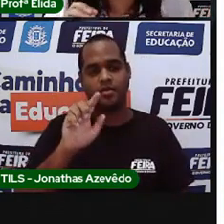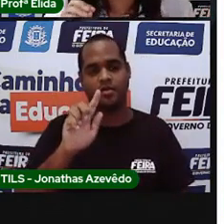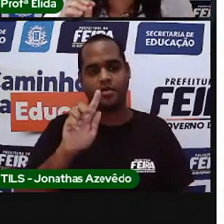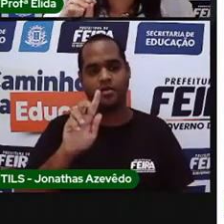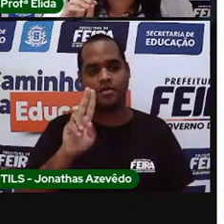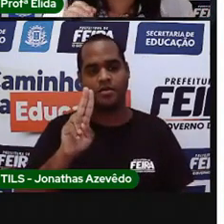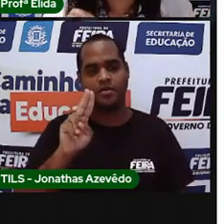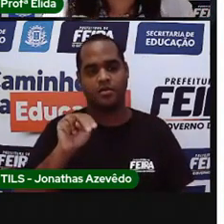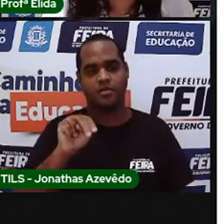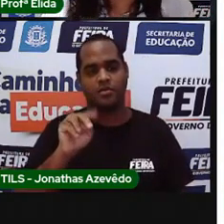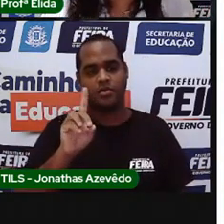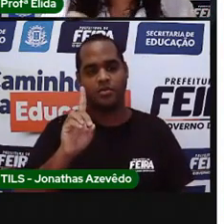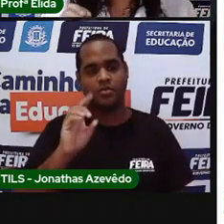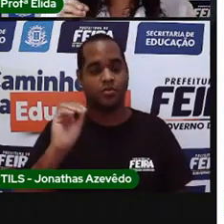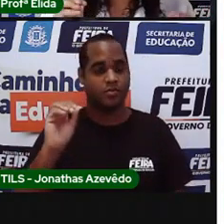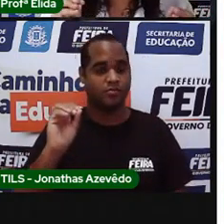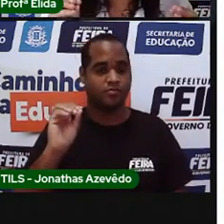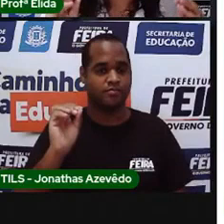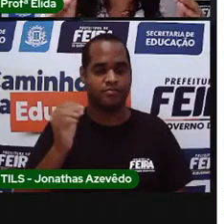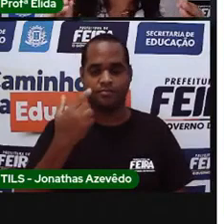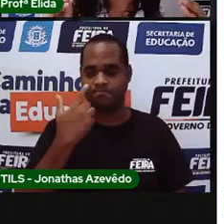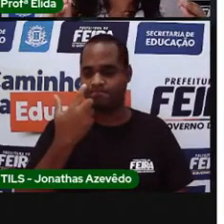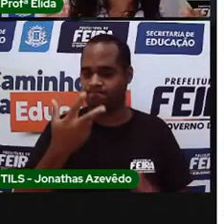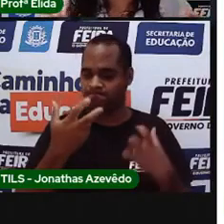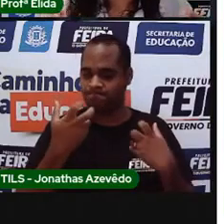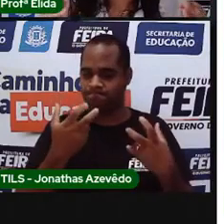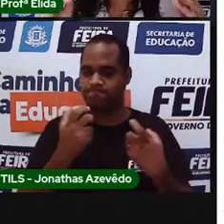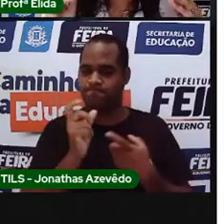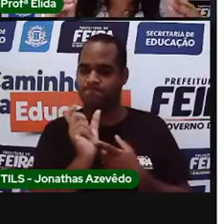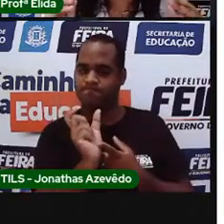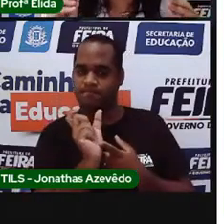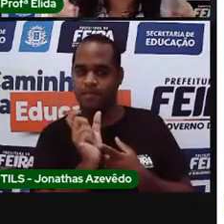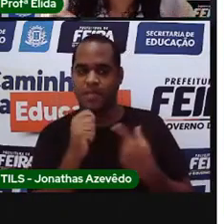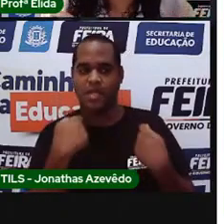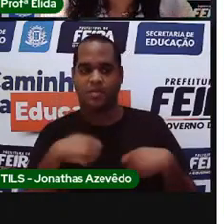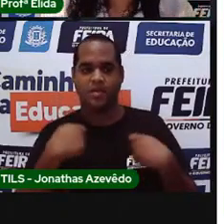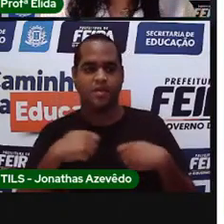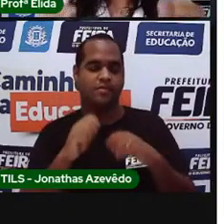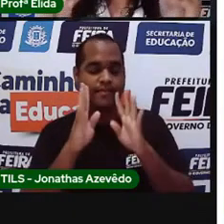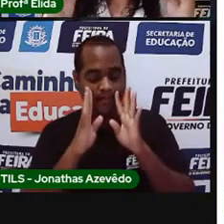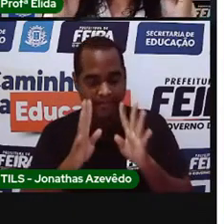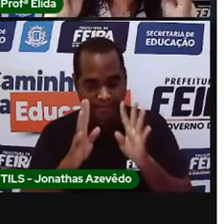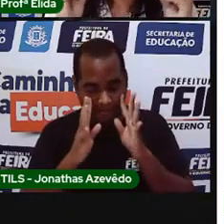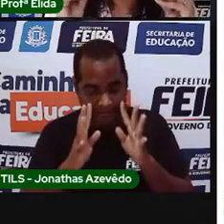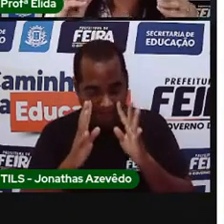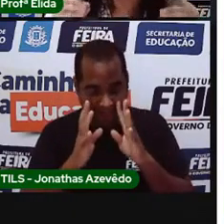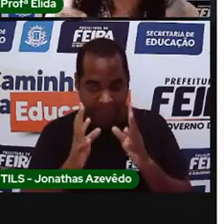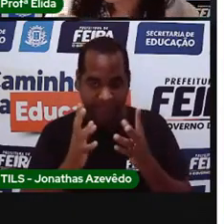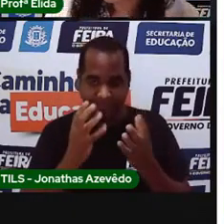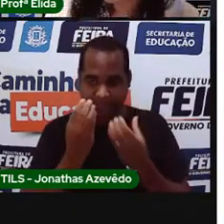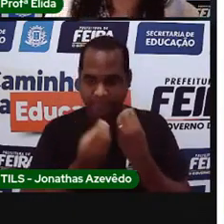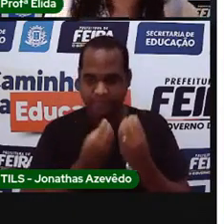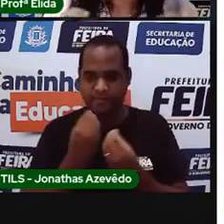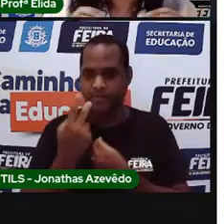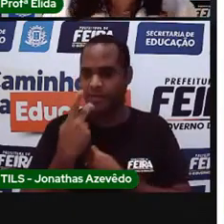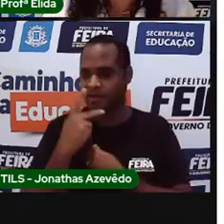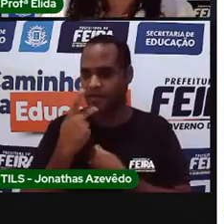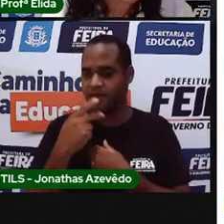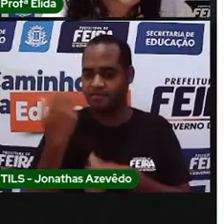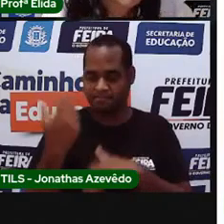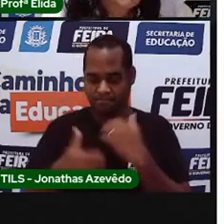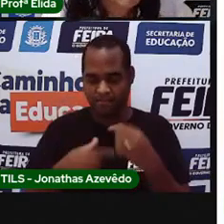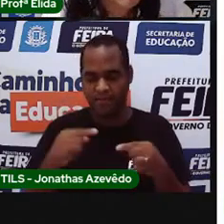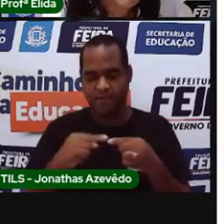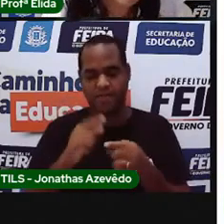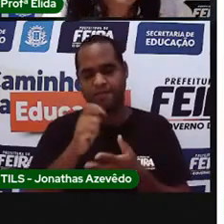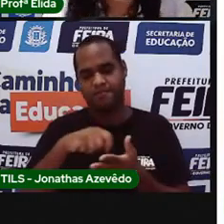Segundo. Tem que prestar bastante atenção quando você for falar. Porque como você falar, você